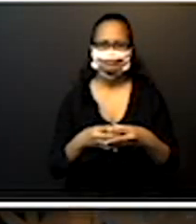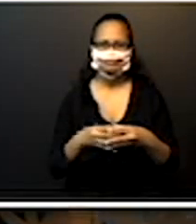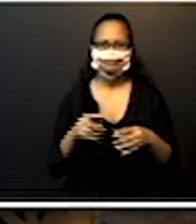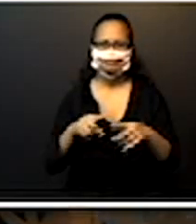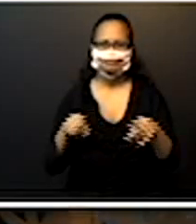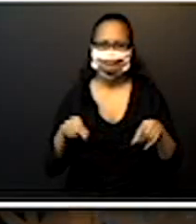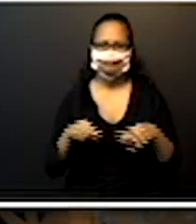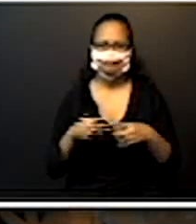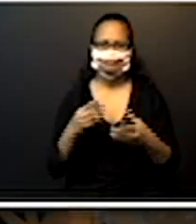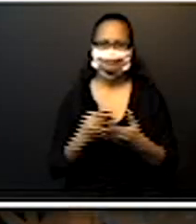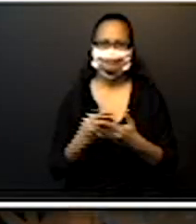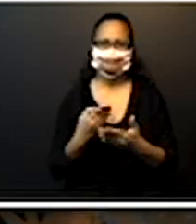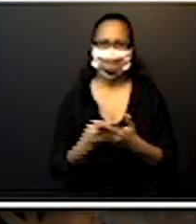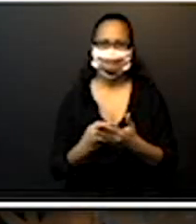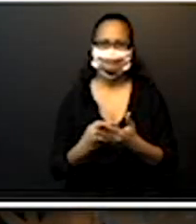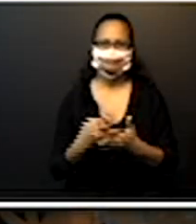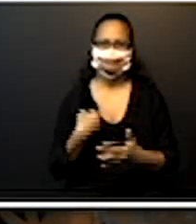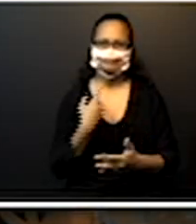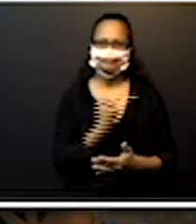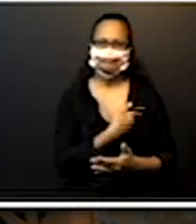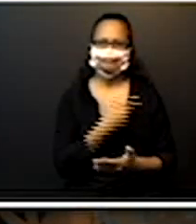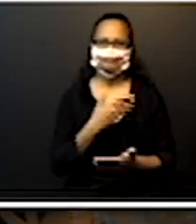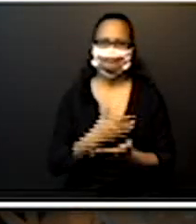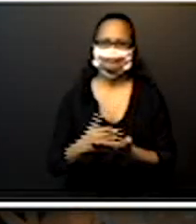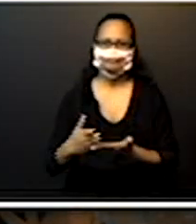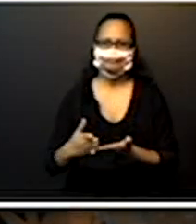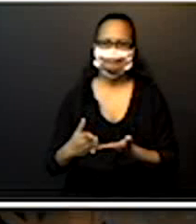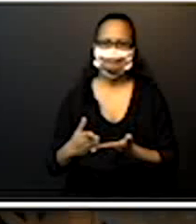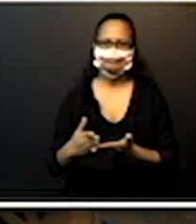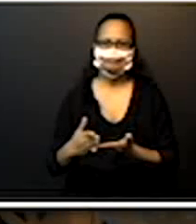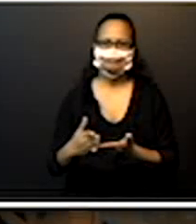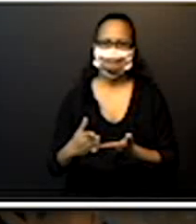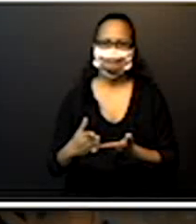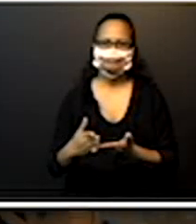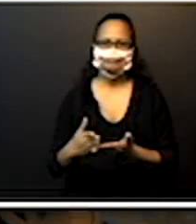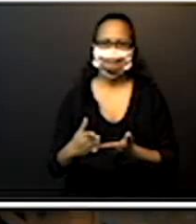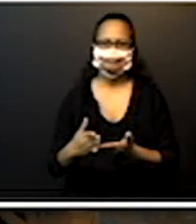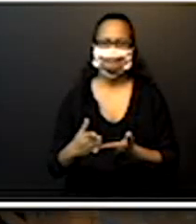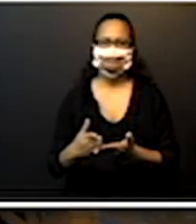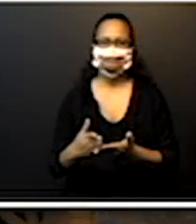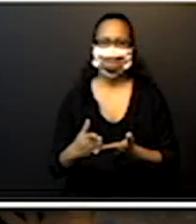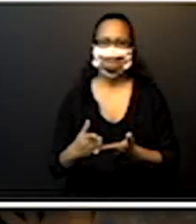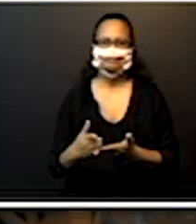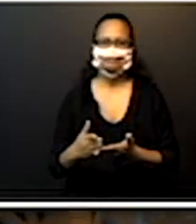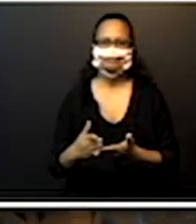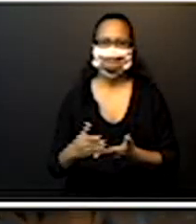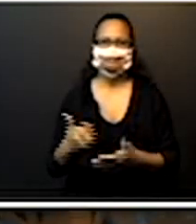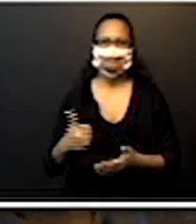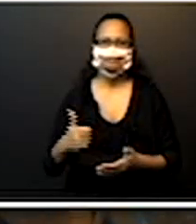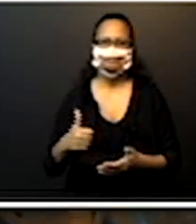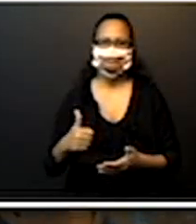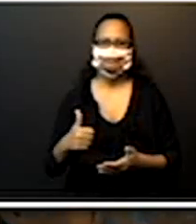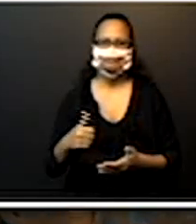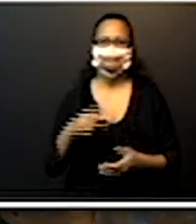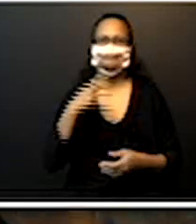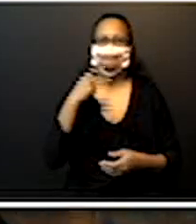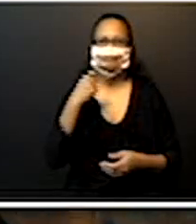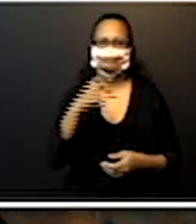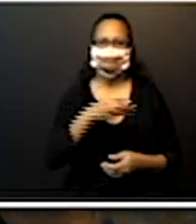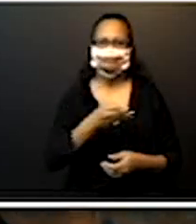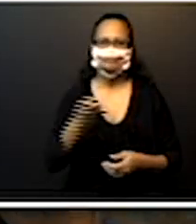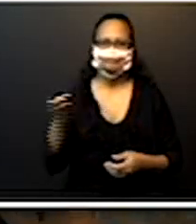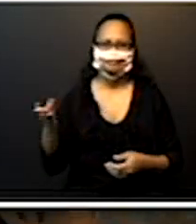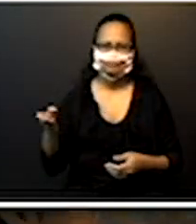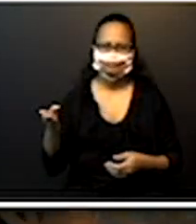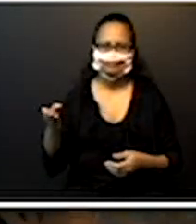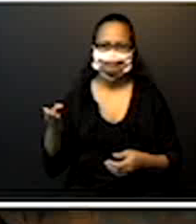sala, e nós vamos começar com as nossas aulas. Primeiro lugar, eu gostaria de falar para vocês, para